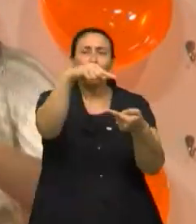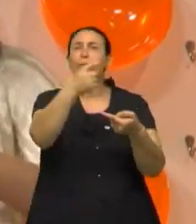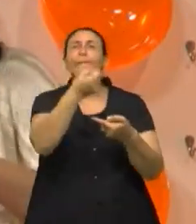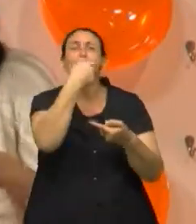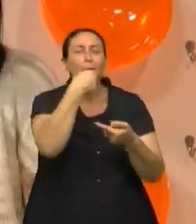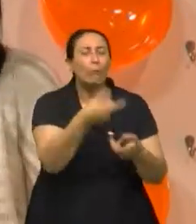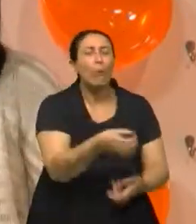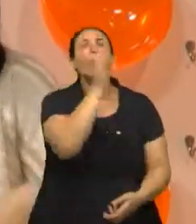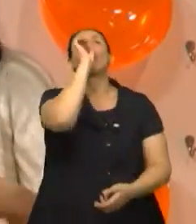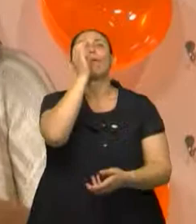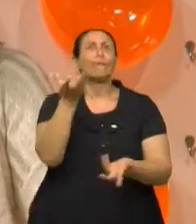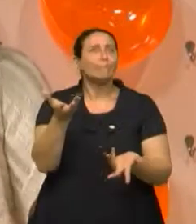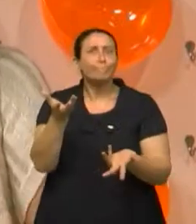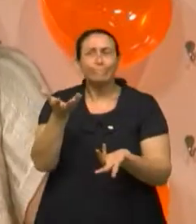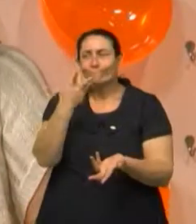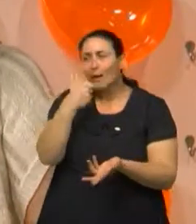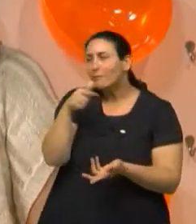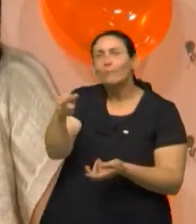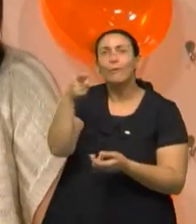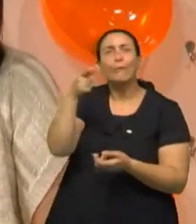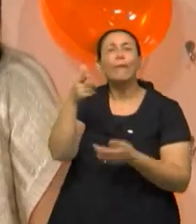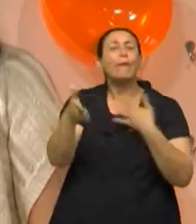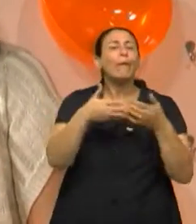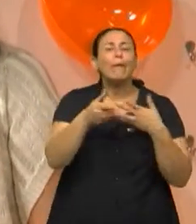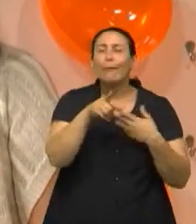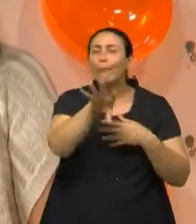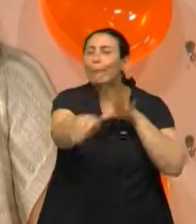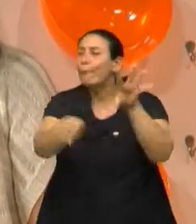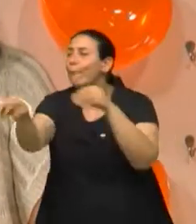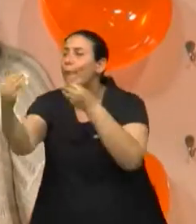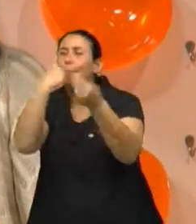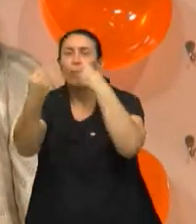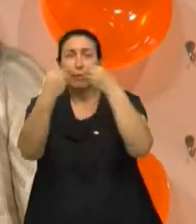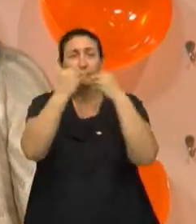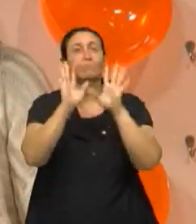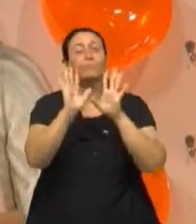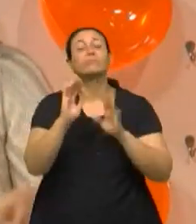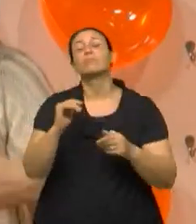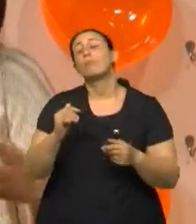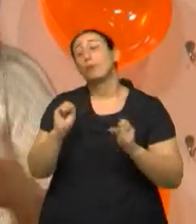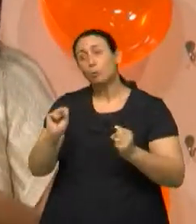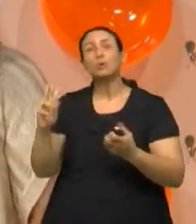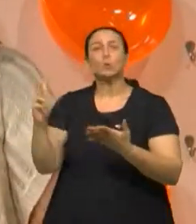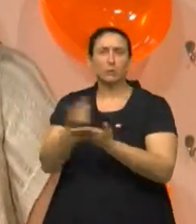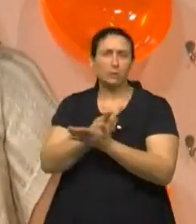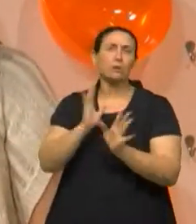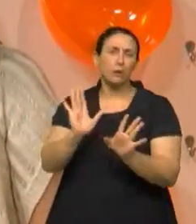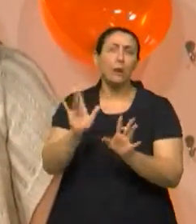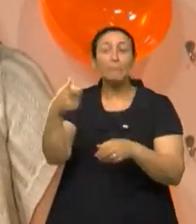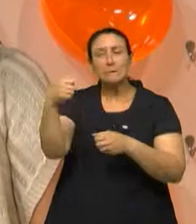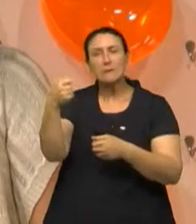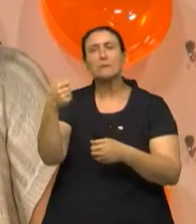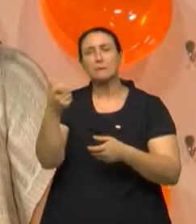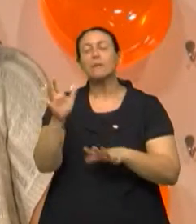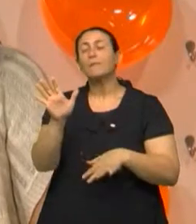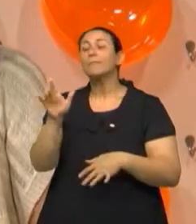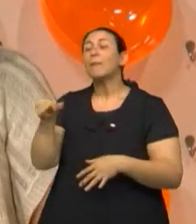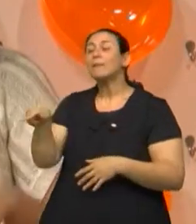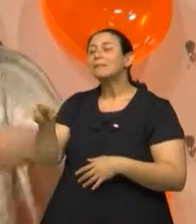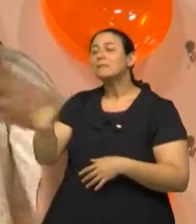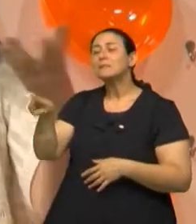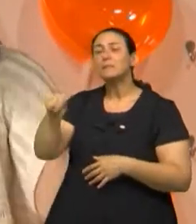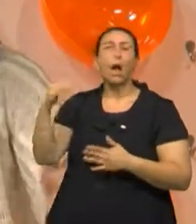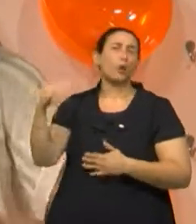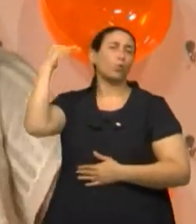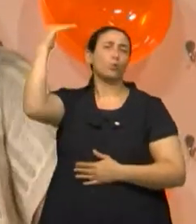antibiótico ou de remédio para febre. E nos adultos podem ser por uso errado de dose,